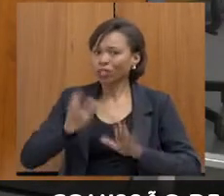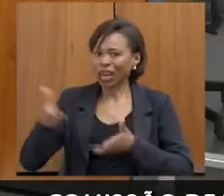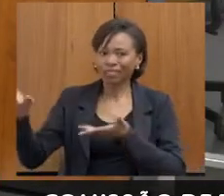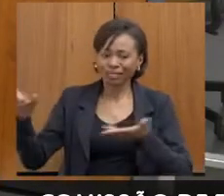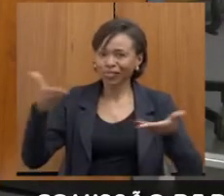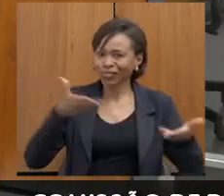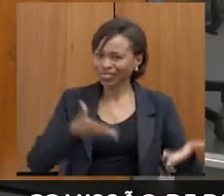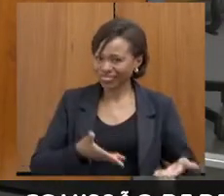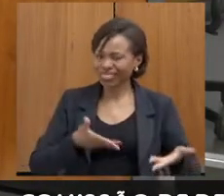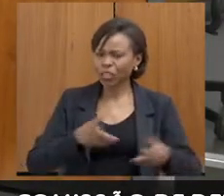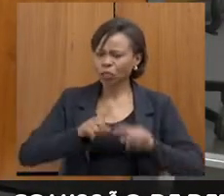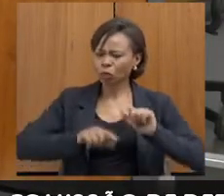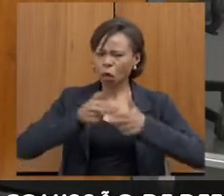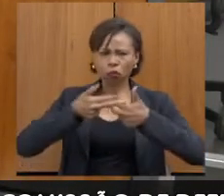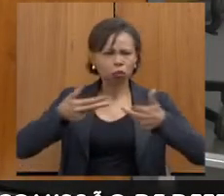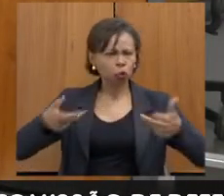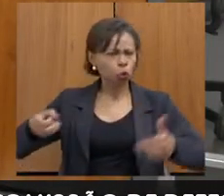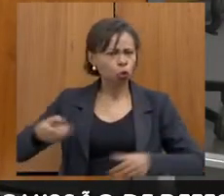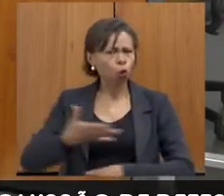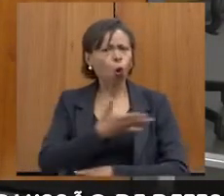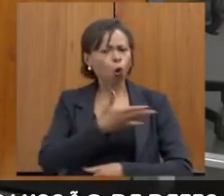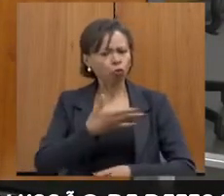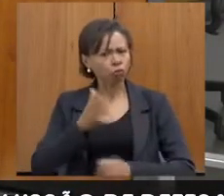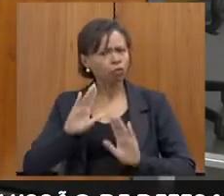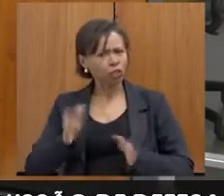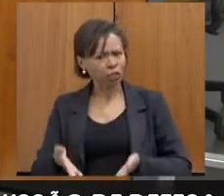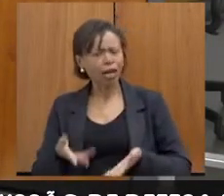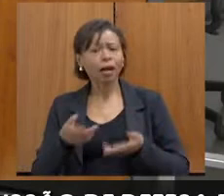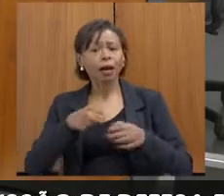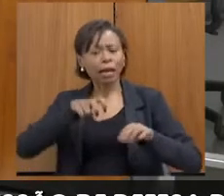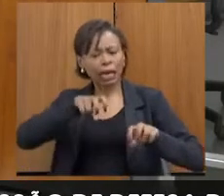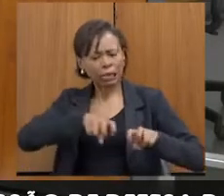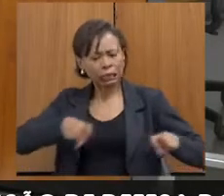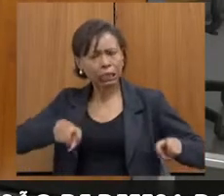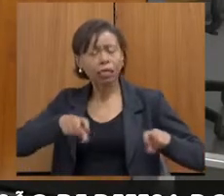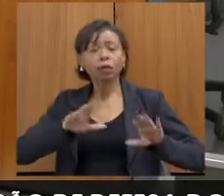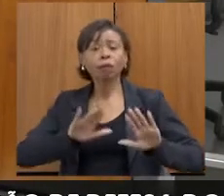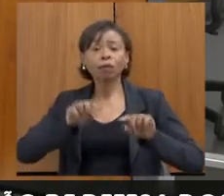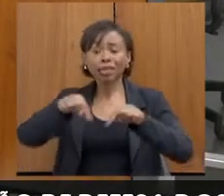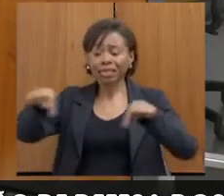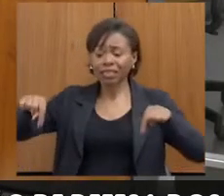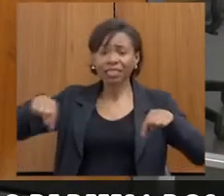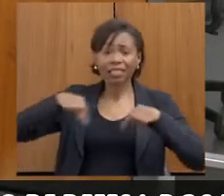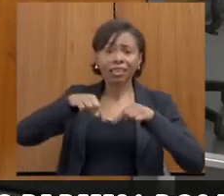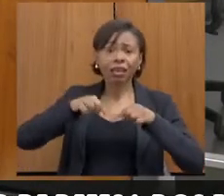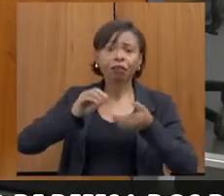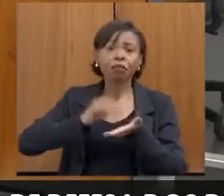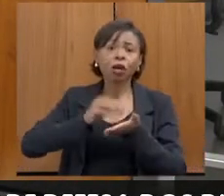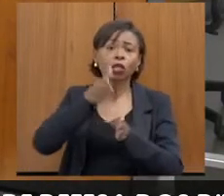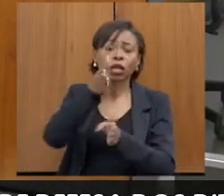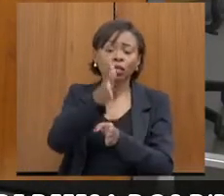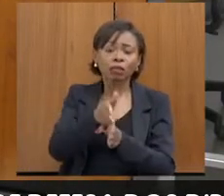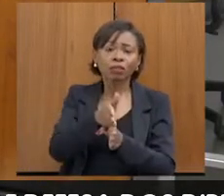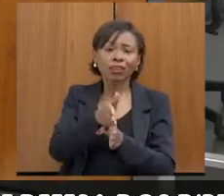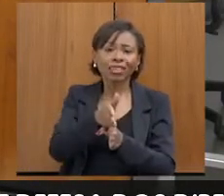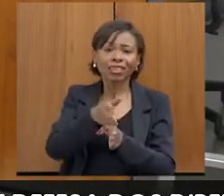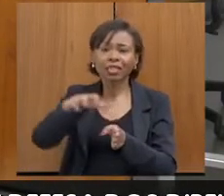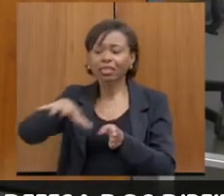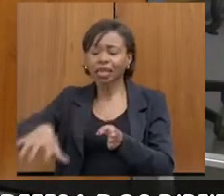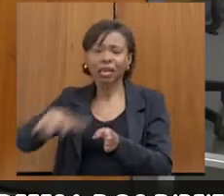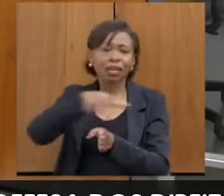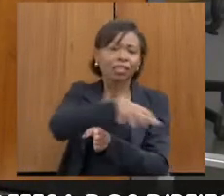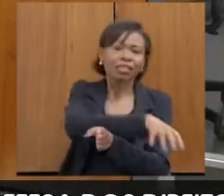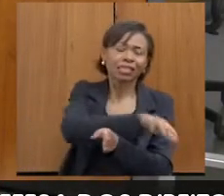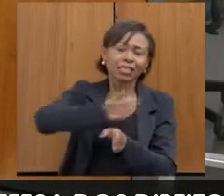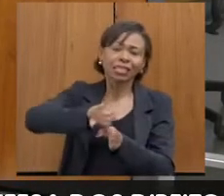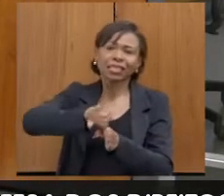gente está com toda uma bilha nova para colocar lá, mas, por exemplo, para essa sala faltou a divisória, que é uma coisa entre aspas simples